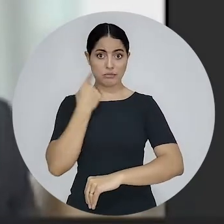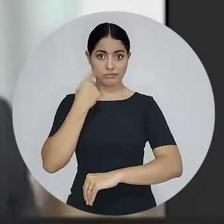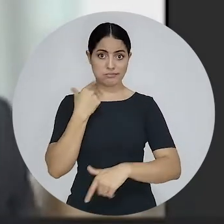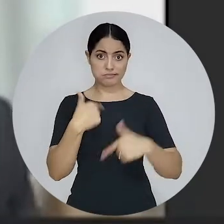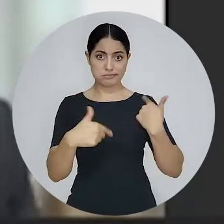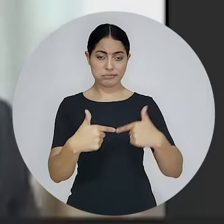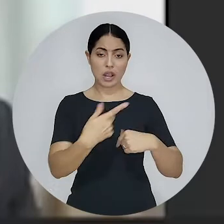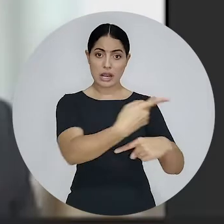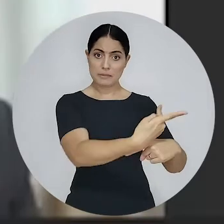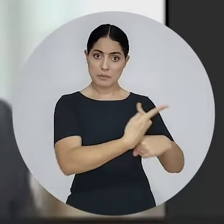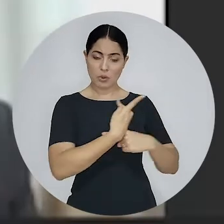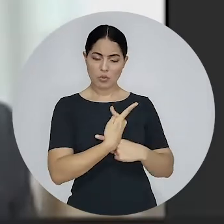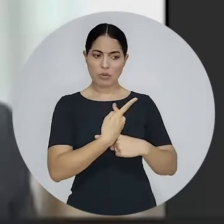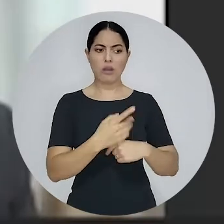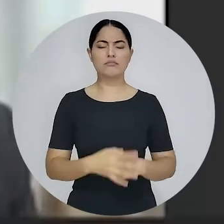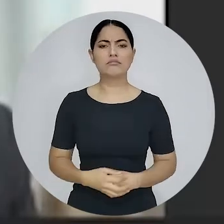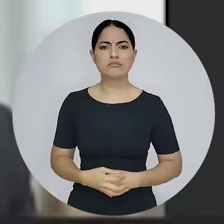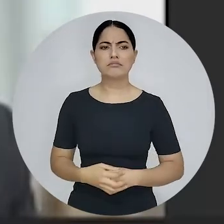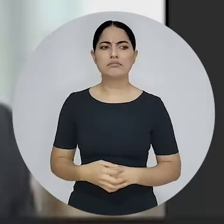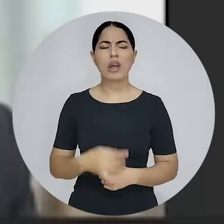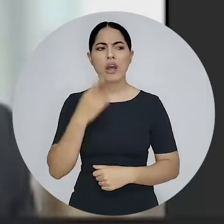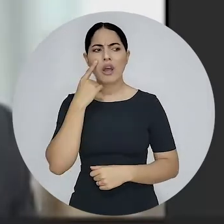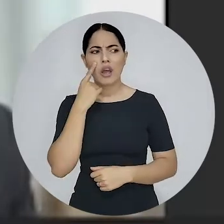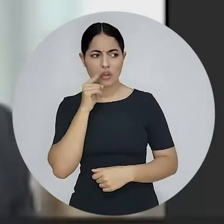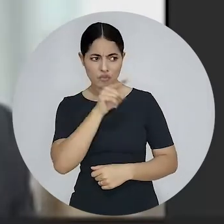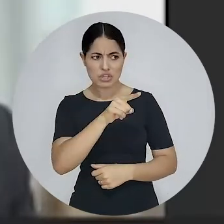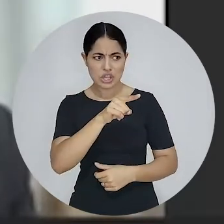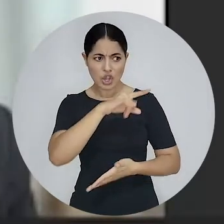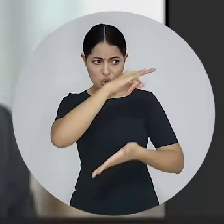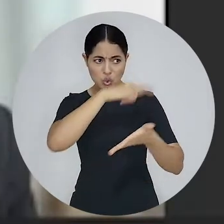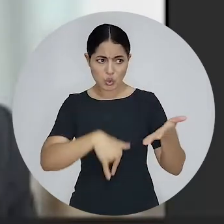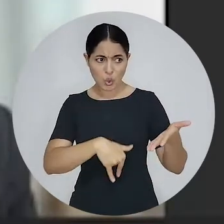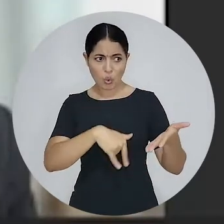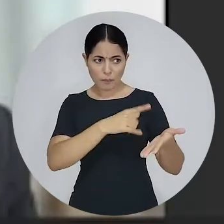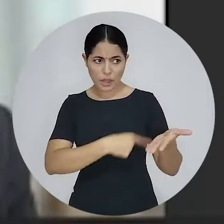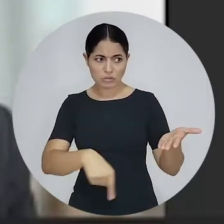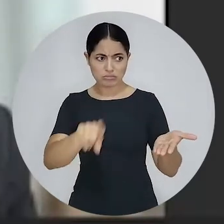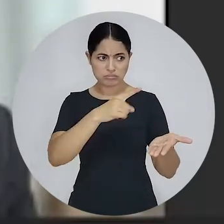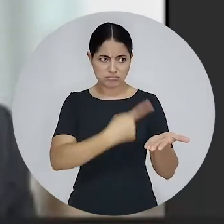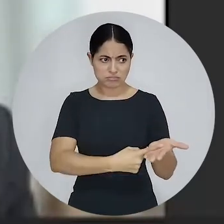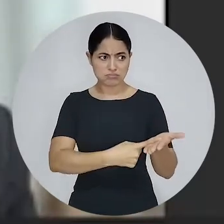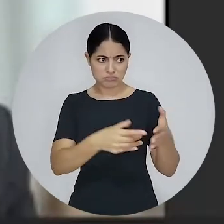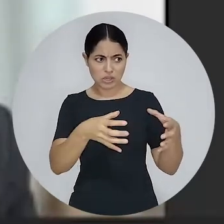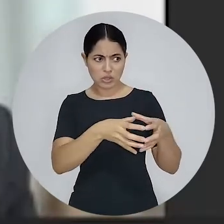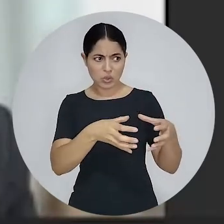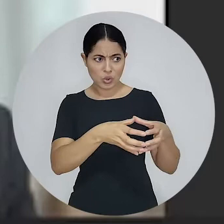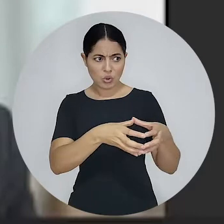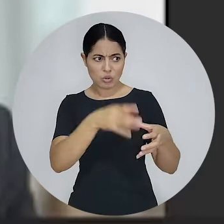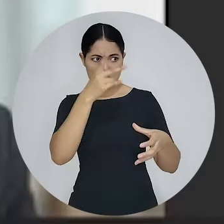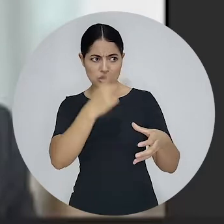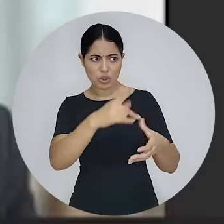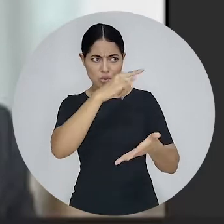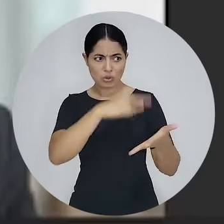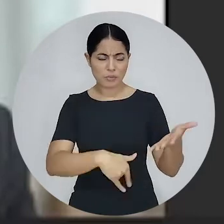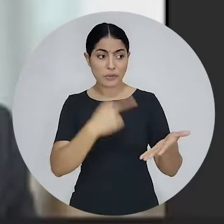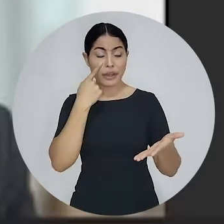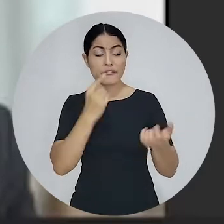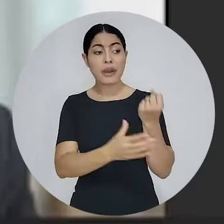eu faço uma advocacia de trabalhadores, fosse me procurar no escritório, a primeira coisa que eu disse assim, você pode pegar a convenção coletiva,